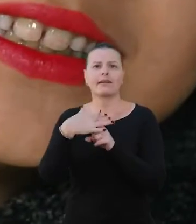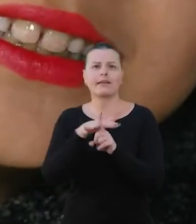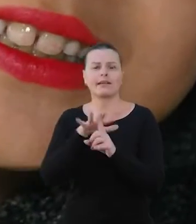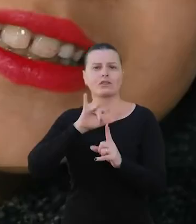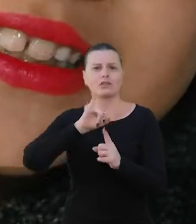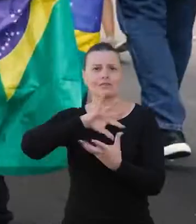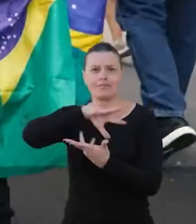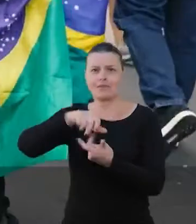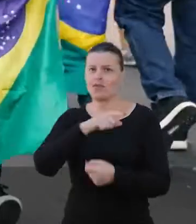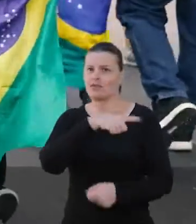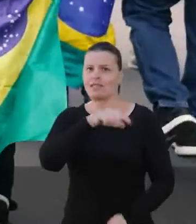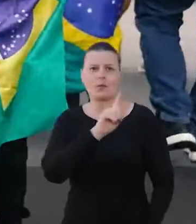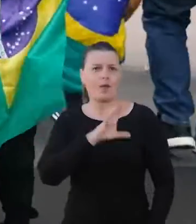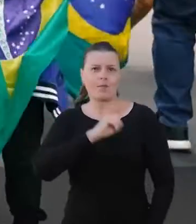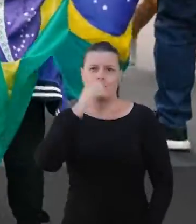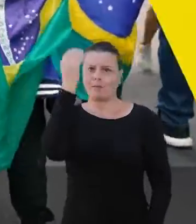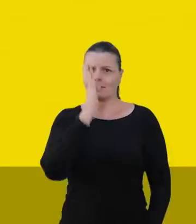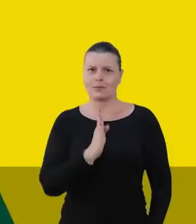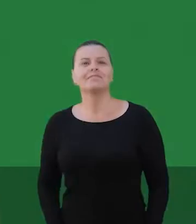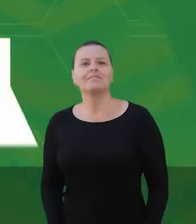socialista, não amam o Brasil.